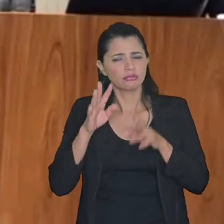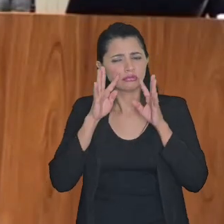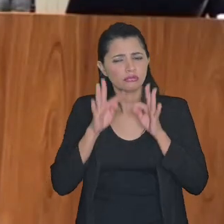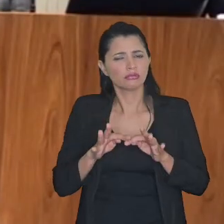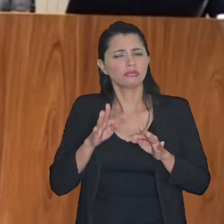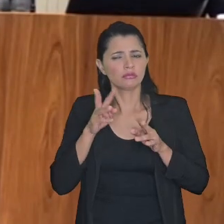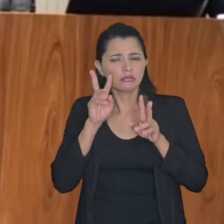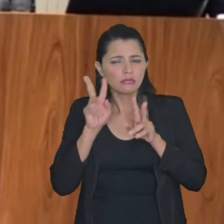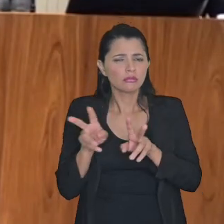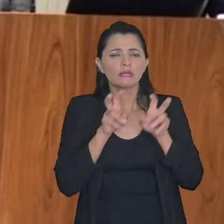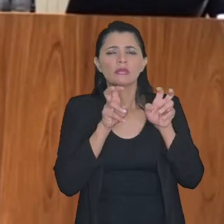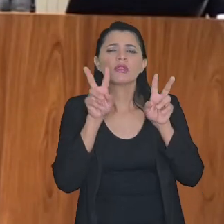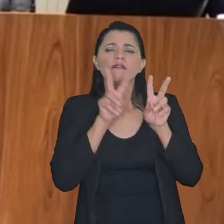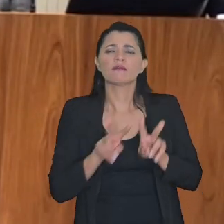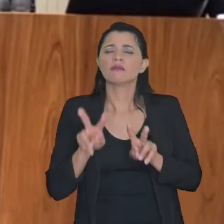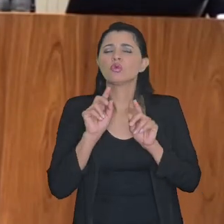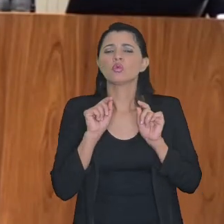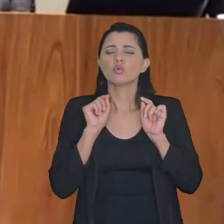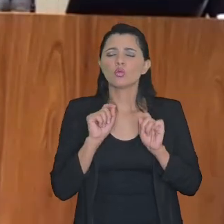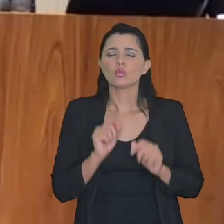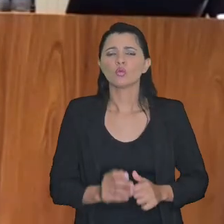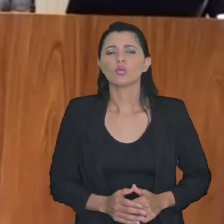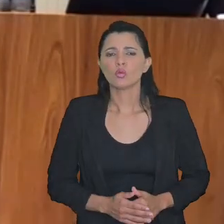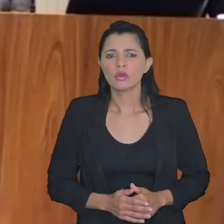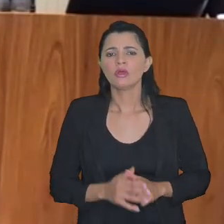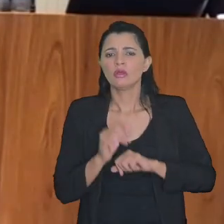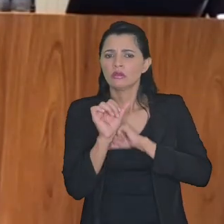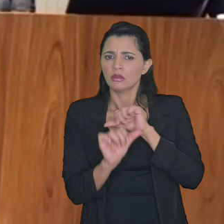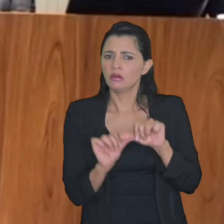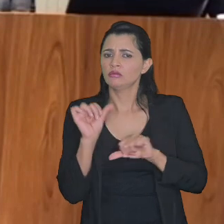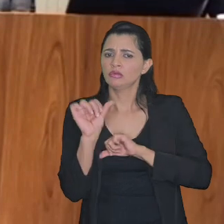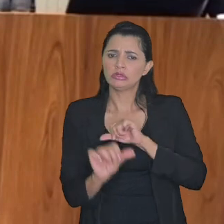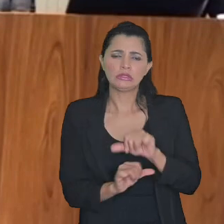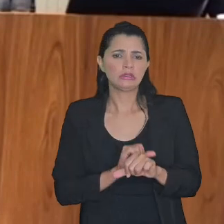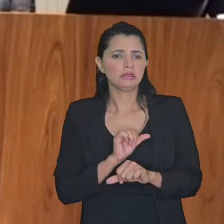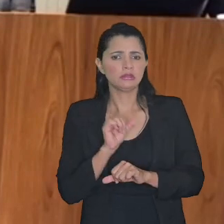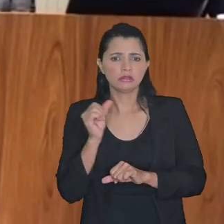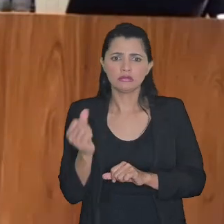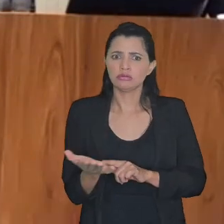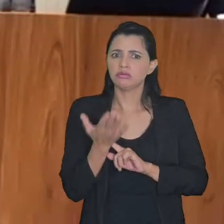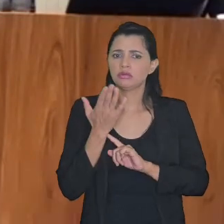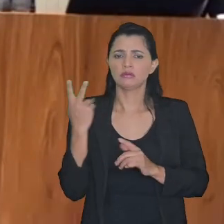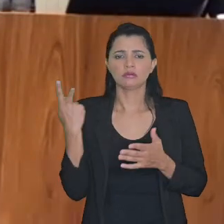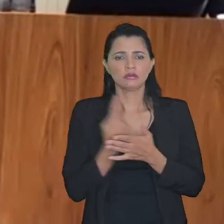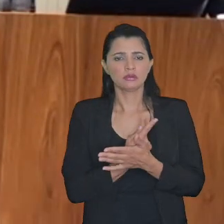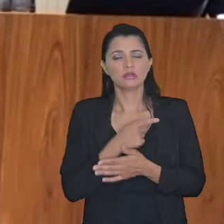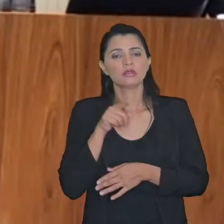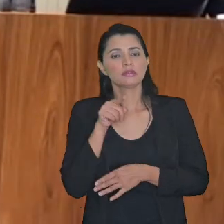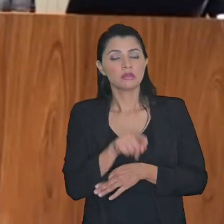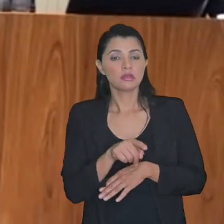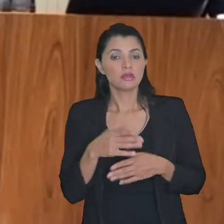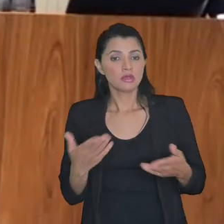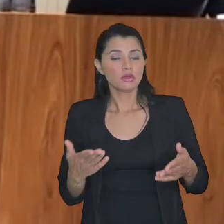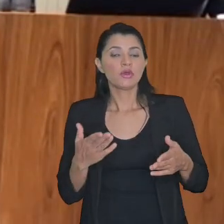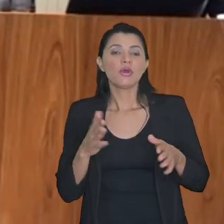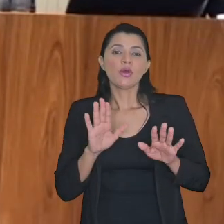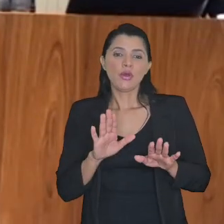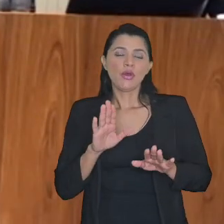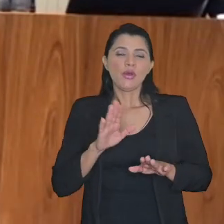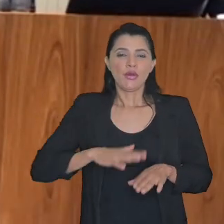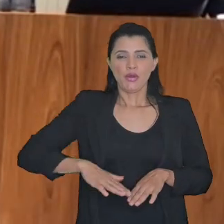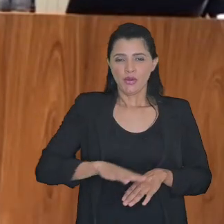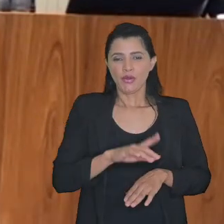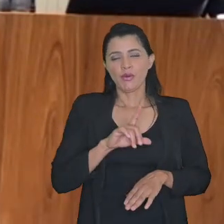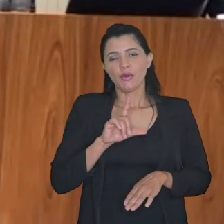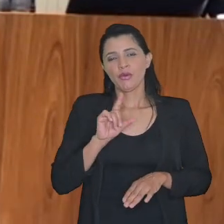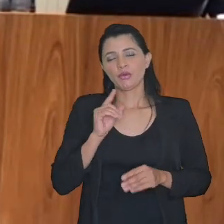testemunha da alteração expressiva que aconteceu sobretudo